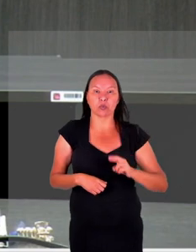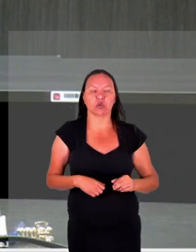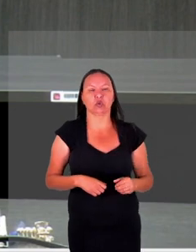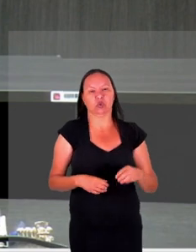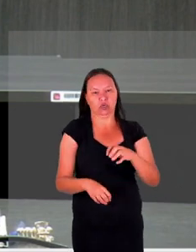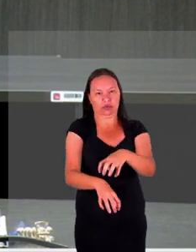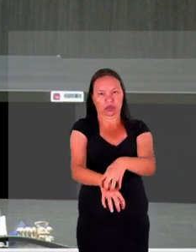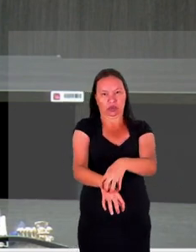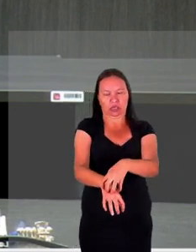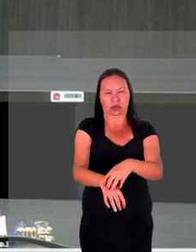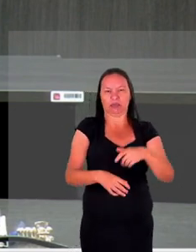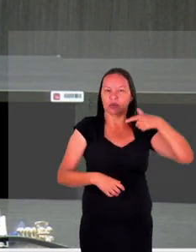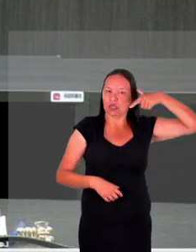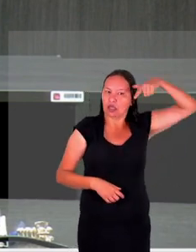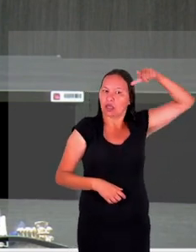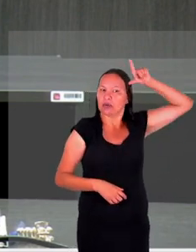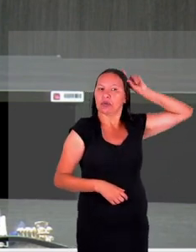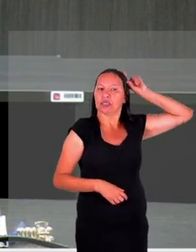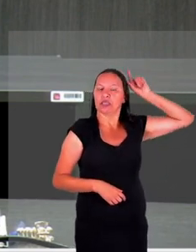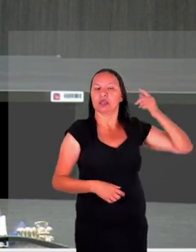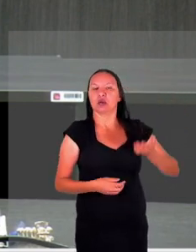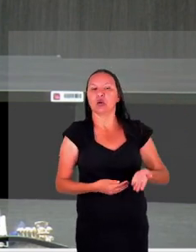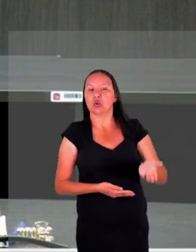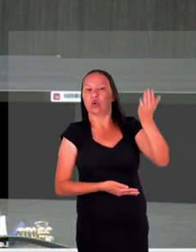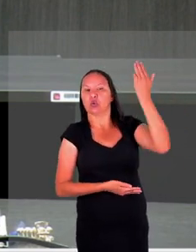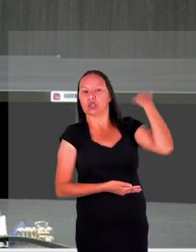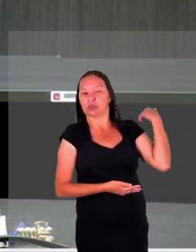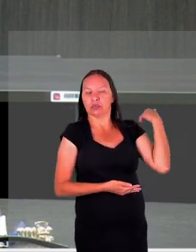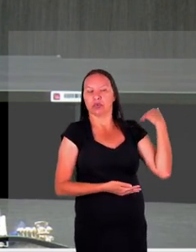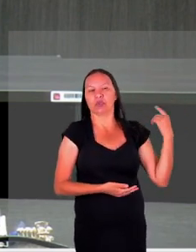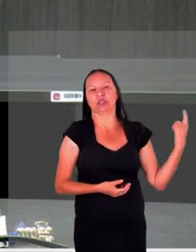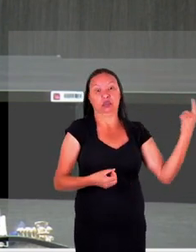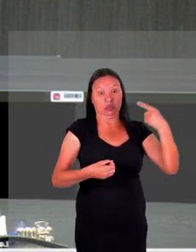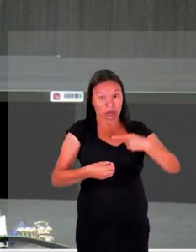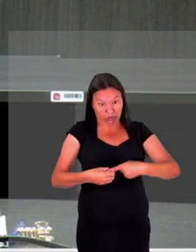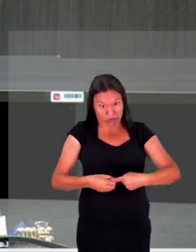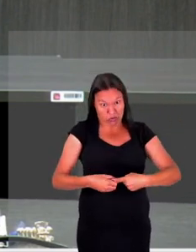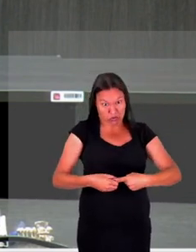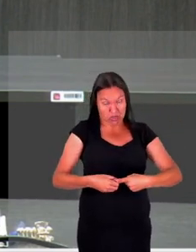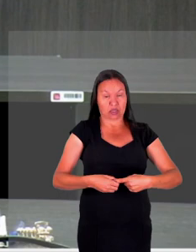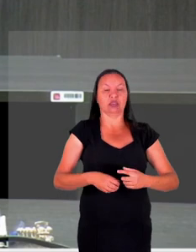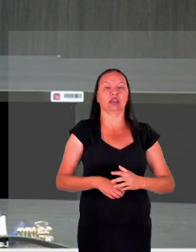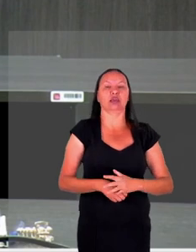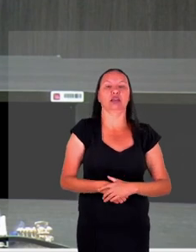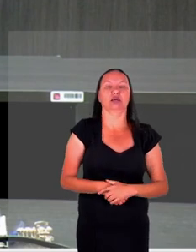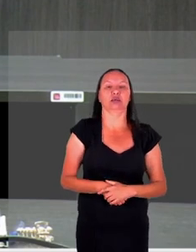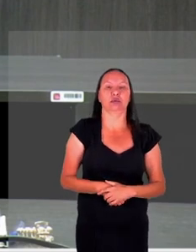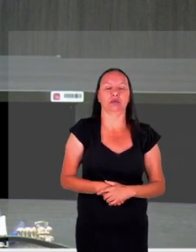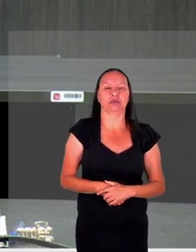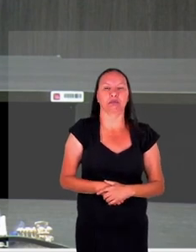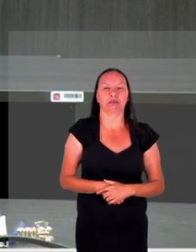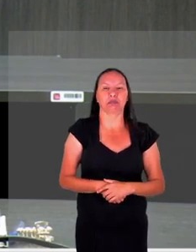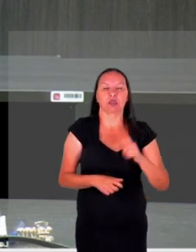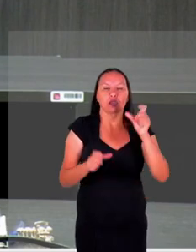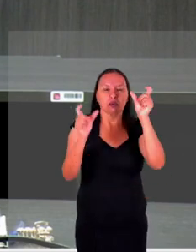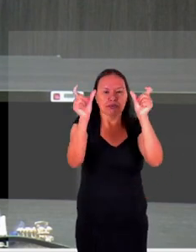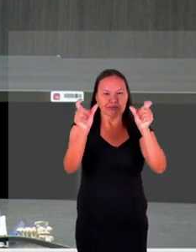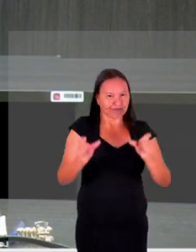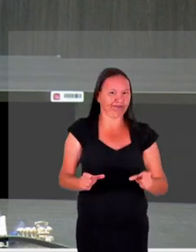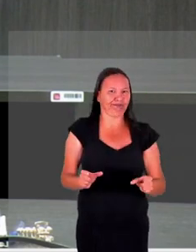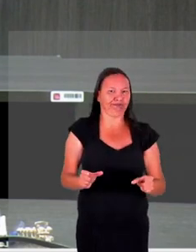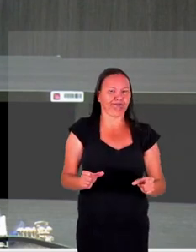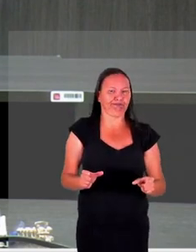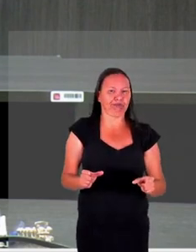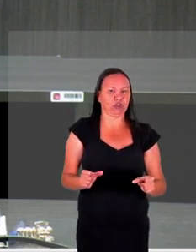amanhã depois quando for demandado quais são as as posições que podem